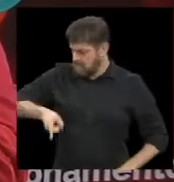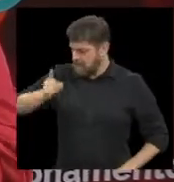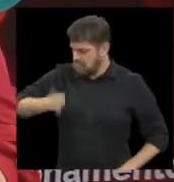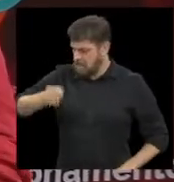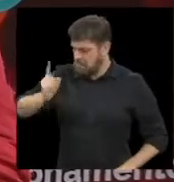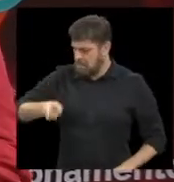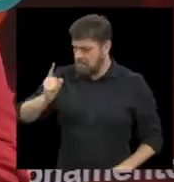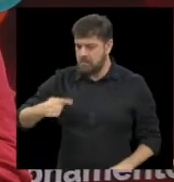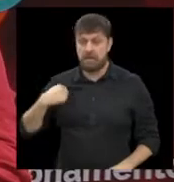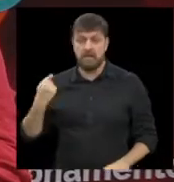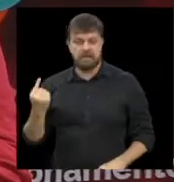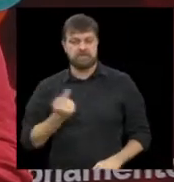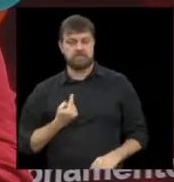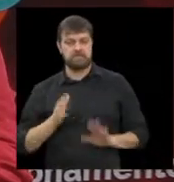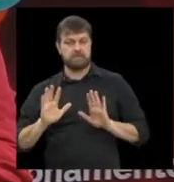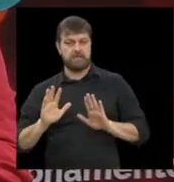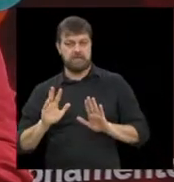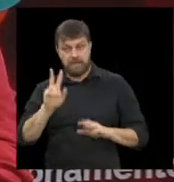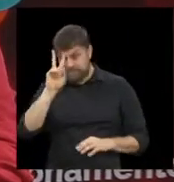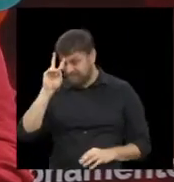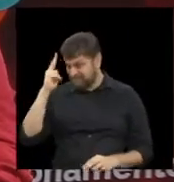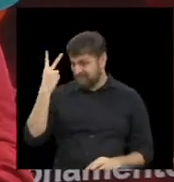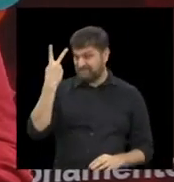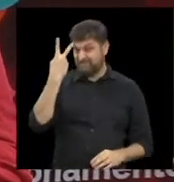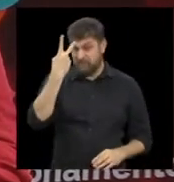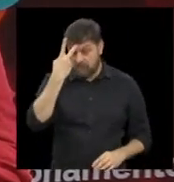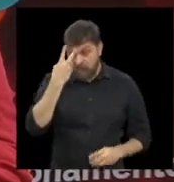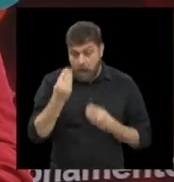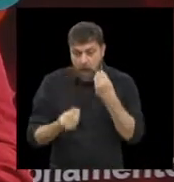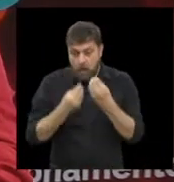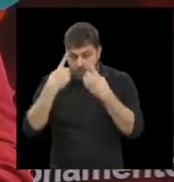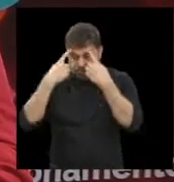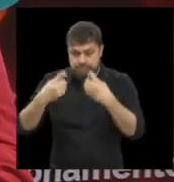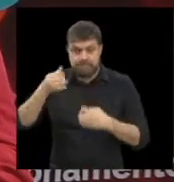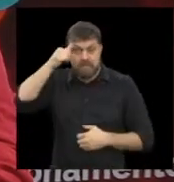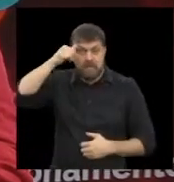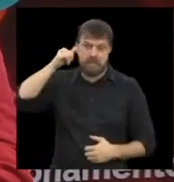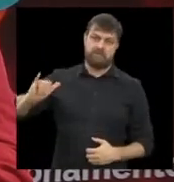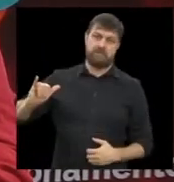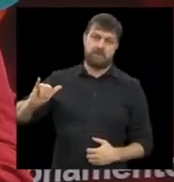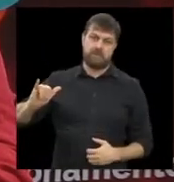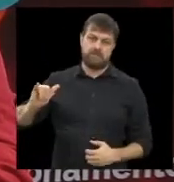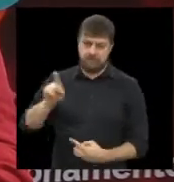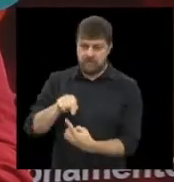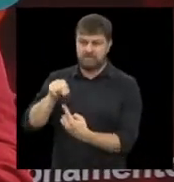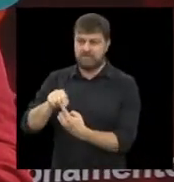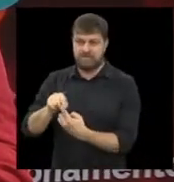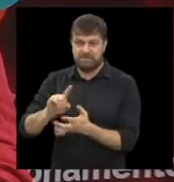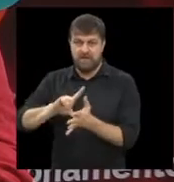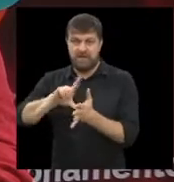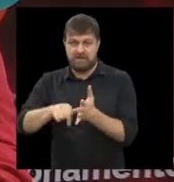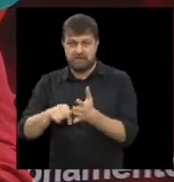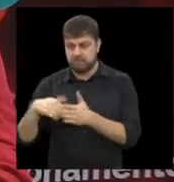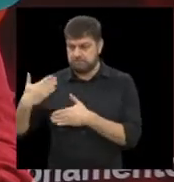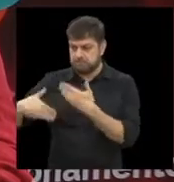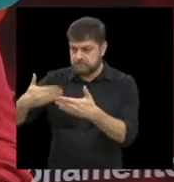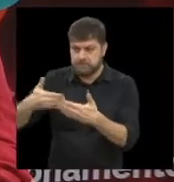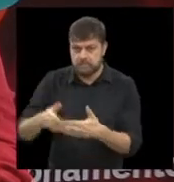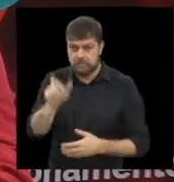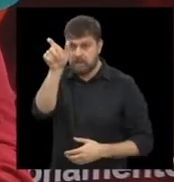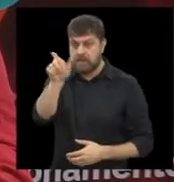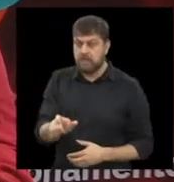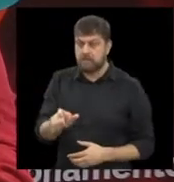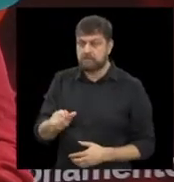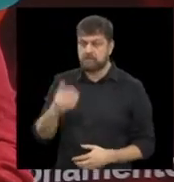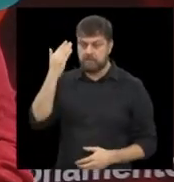então a gente tem que buscar a prevenção, prevenir, né, pra que mais tarde ela venha a entender que esse